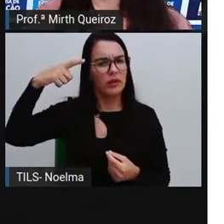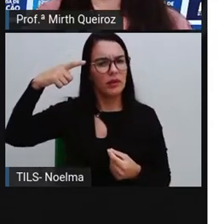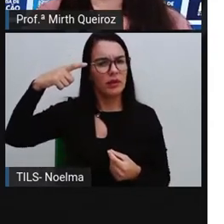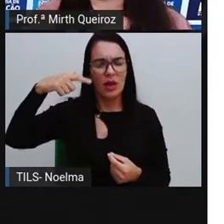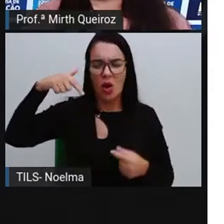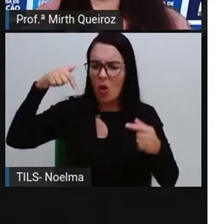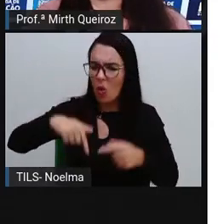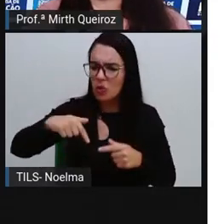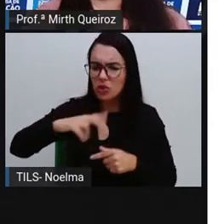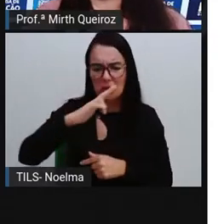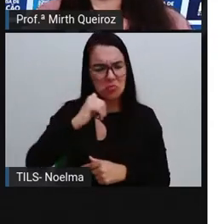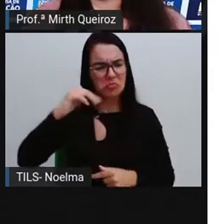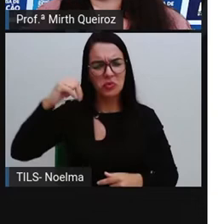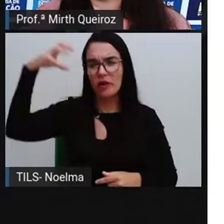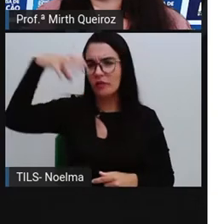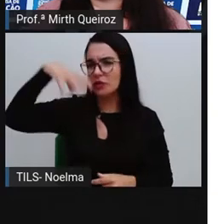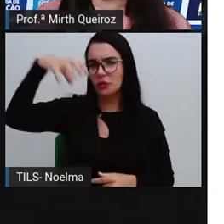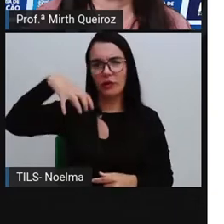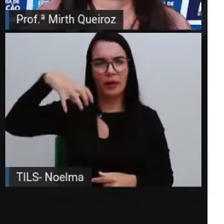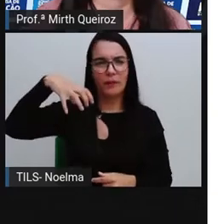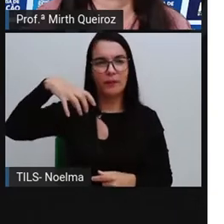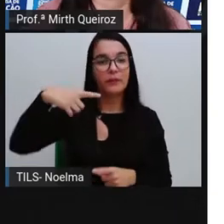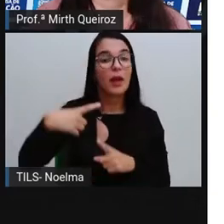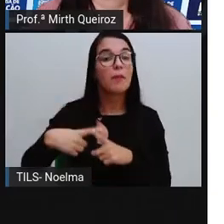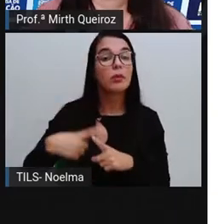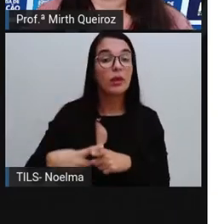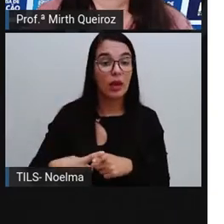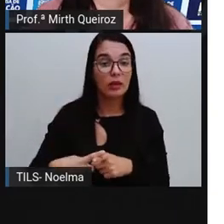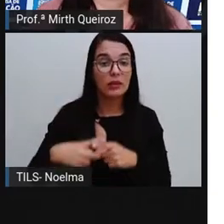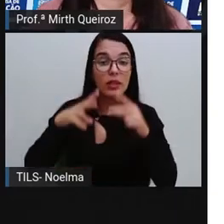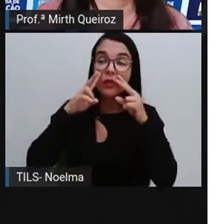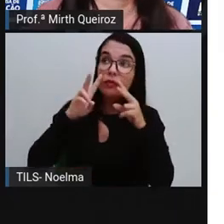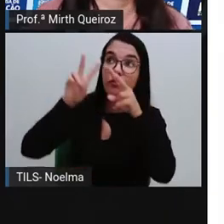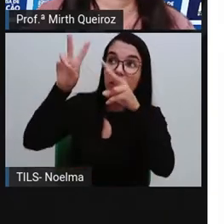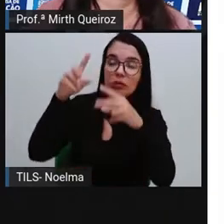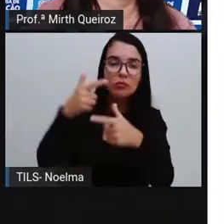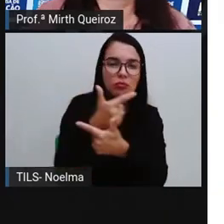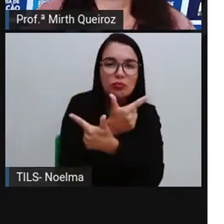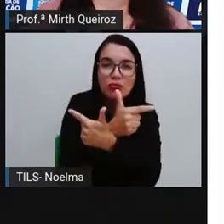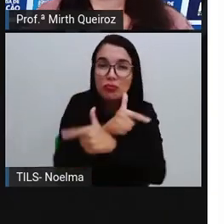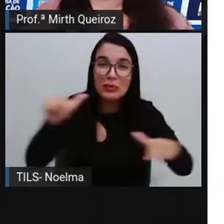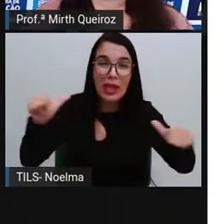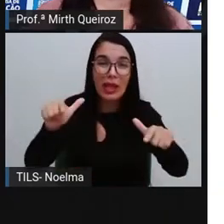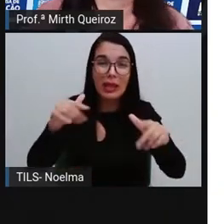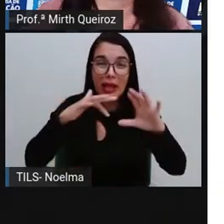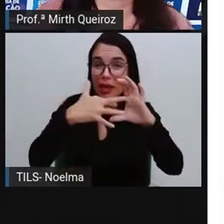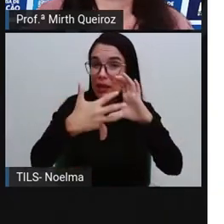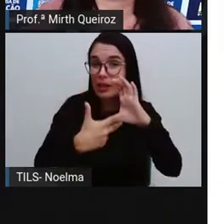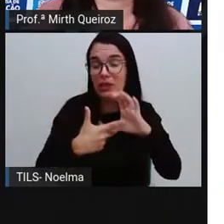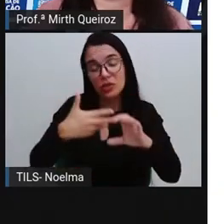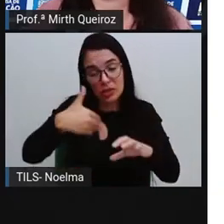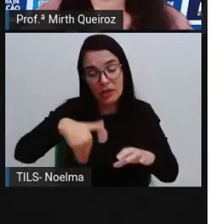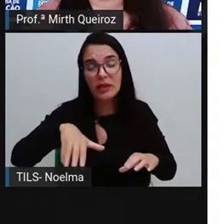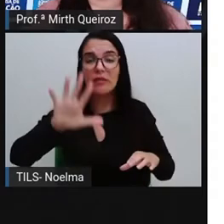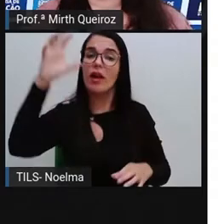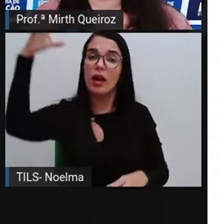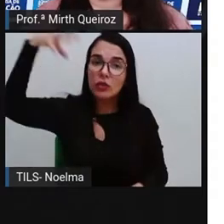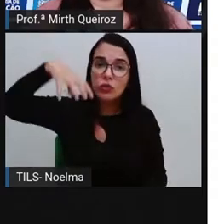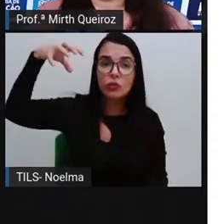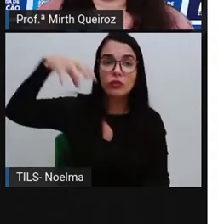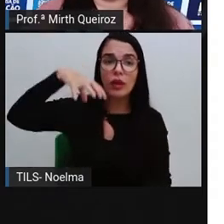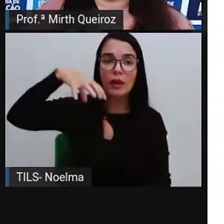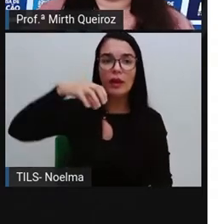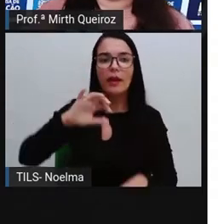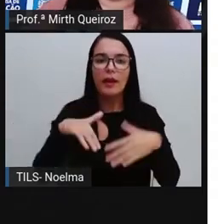impossível chover hoje. Porque, né? Nós não temos nenhuma característica que esteja,